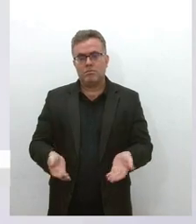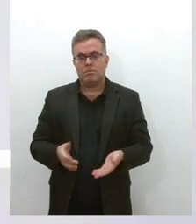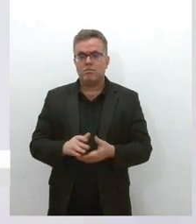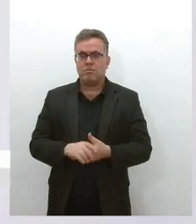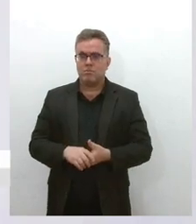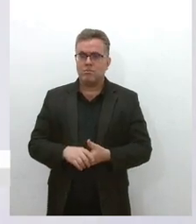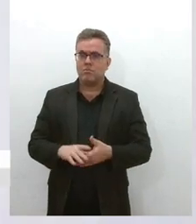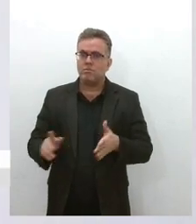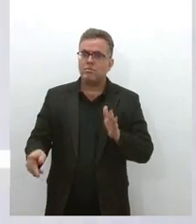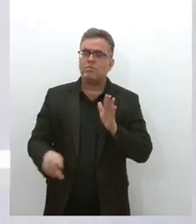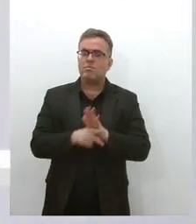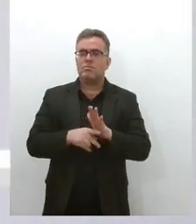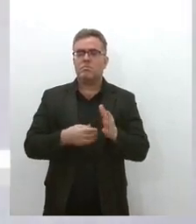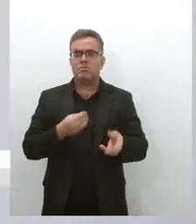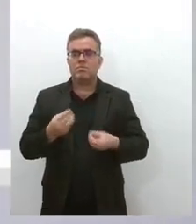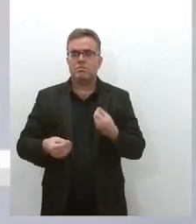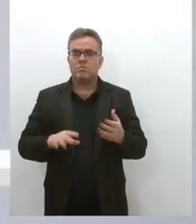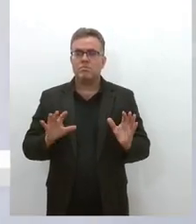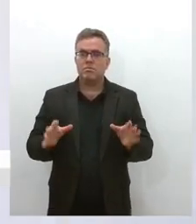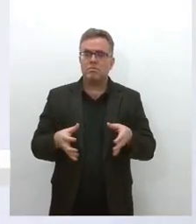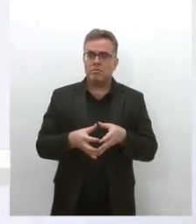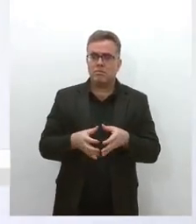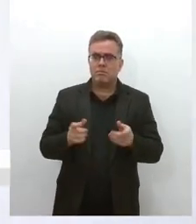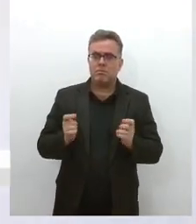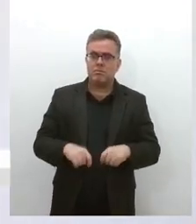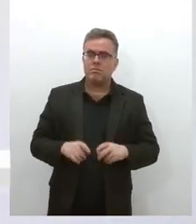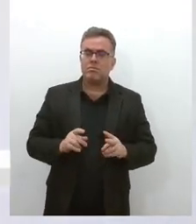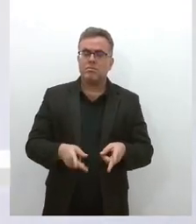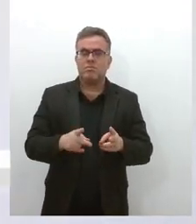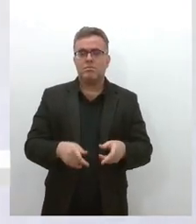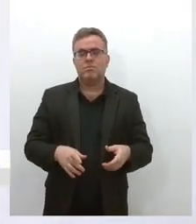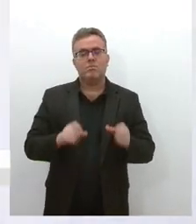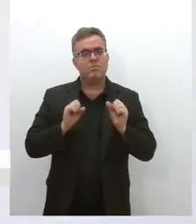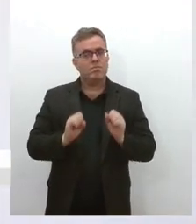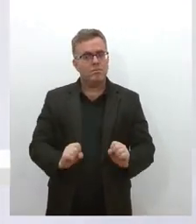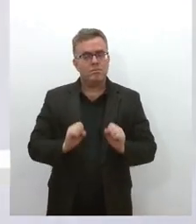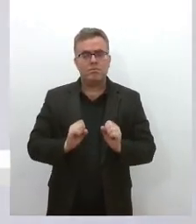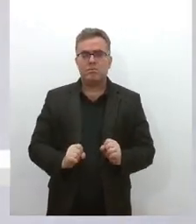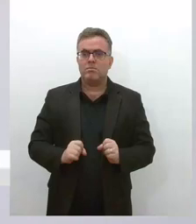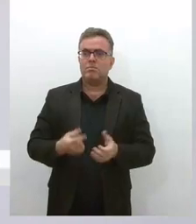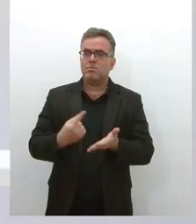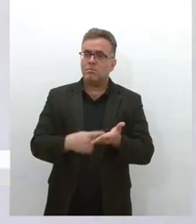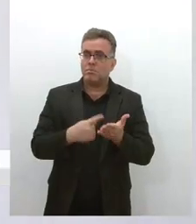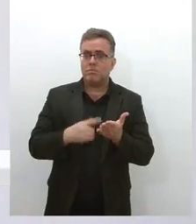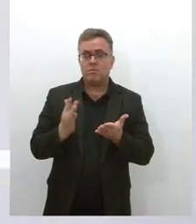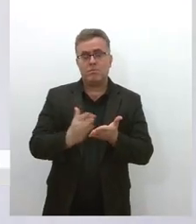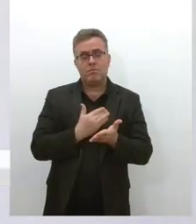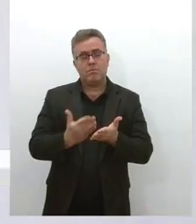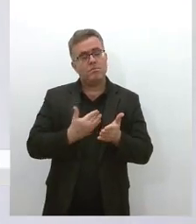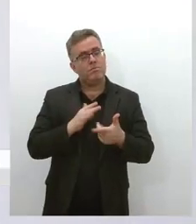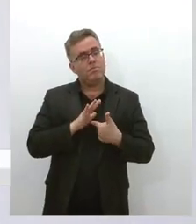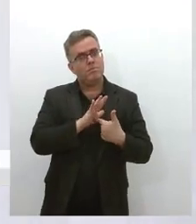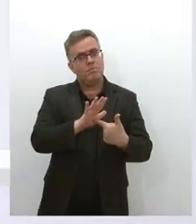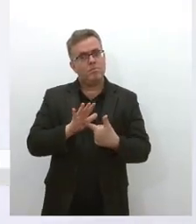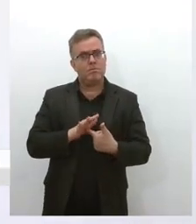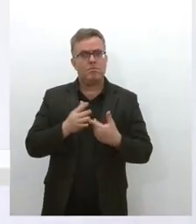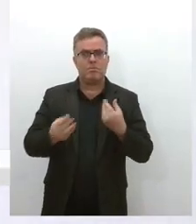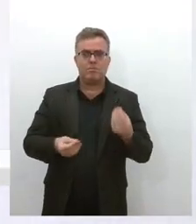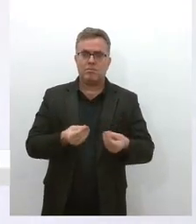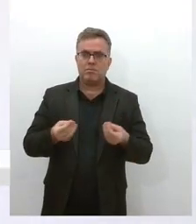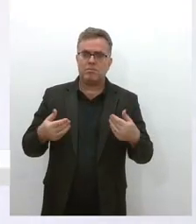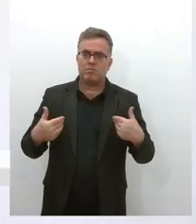especificamente da sua categoria, mas, quando possível, e o livro também aborda isso, e isso é importante, também nessa